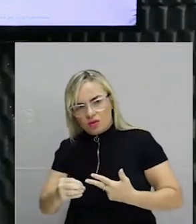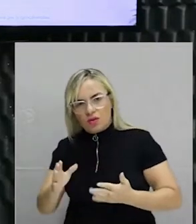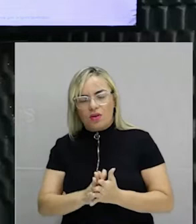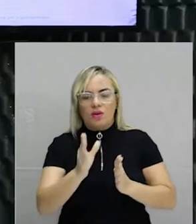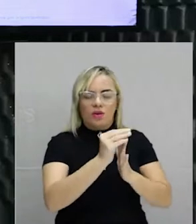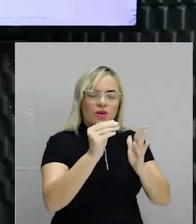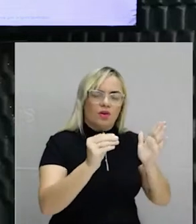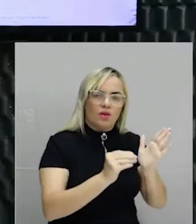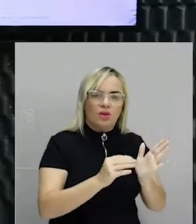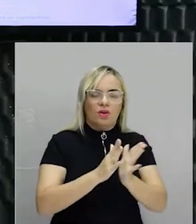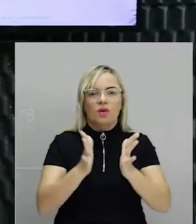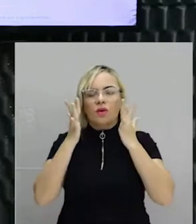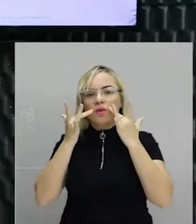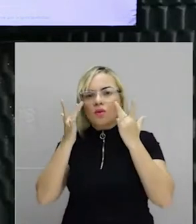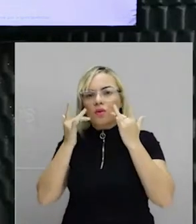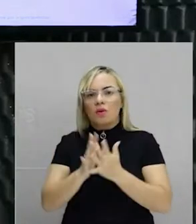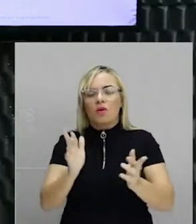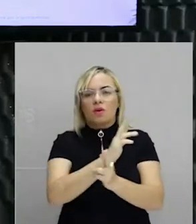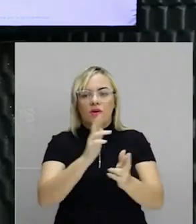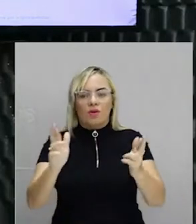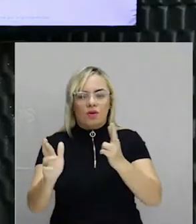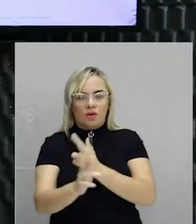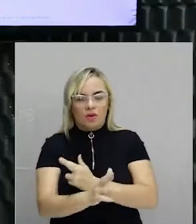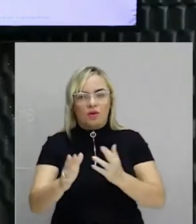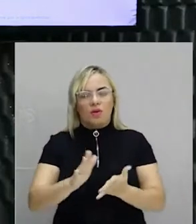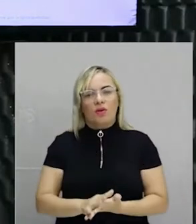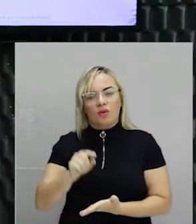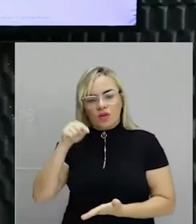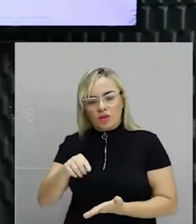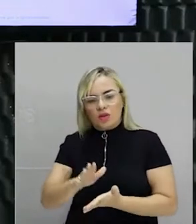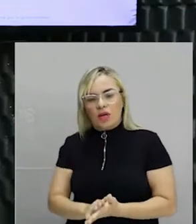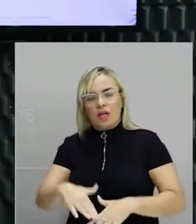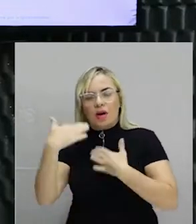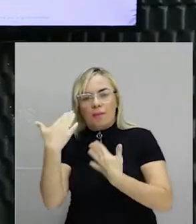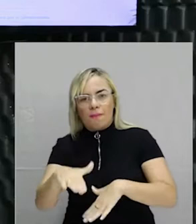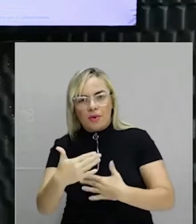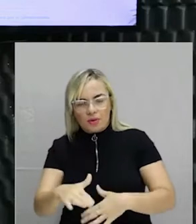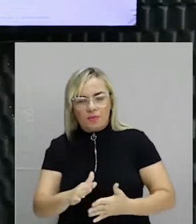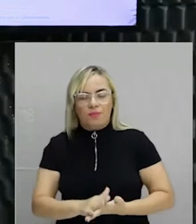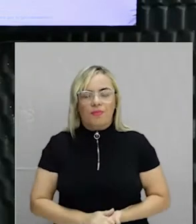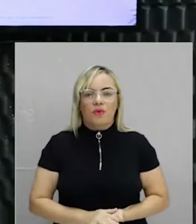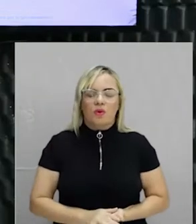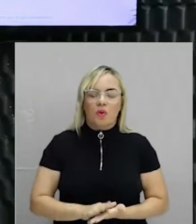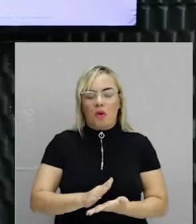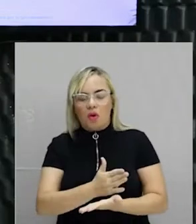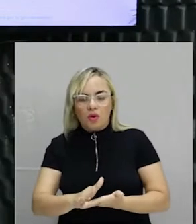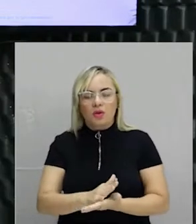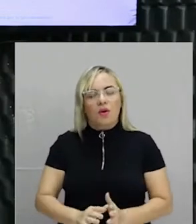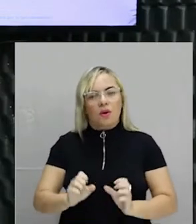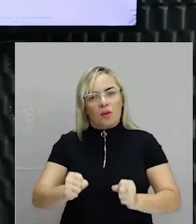arte? Colocamos, elencamos os assuntos que são mais trabalhados e alguns outros prováveis, porque sempre tem uma mudança ou outra.